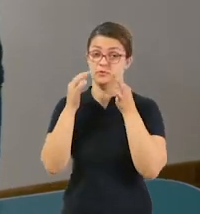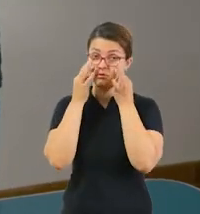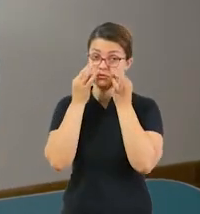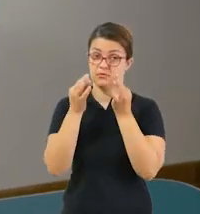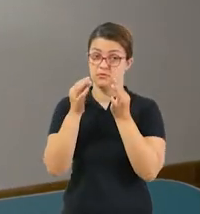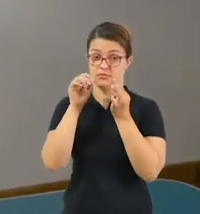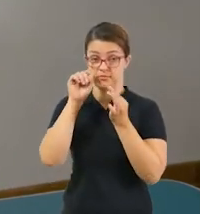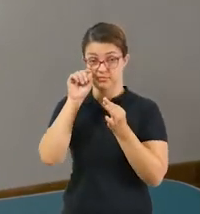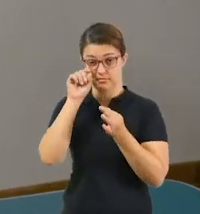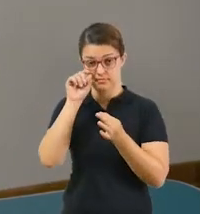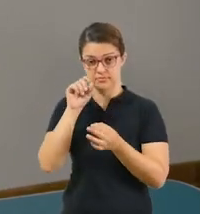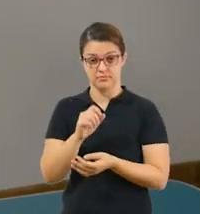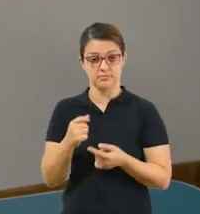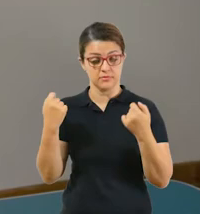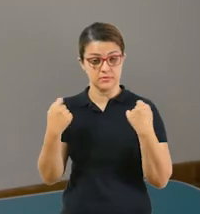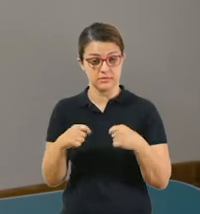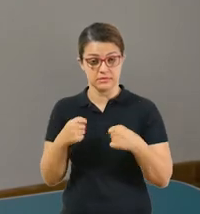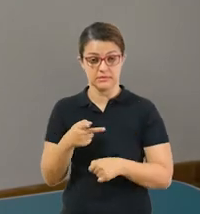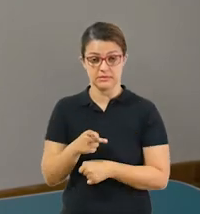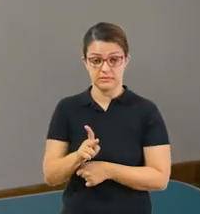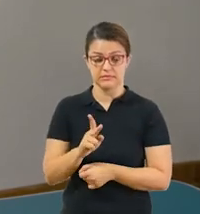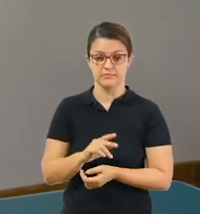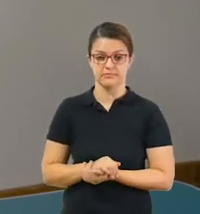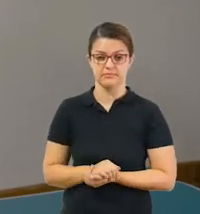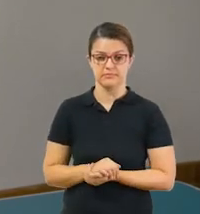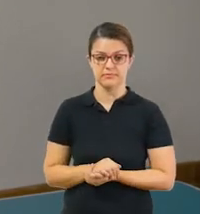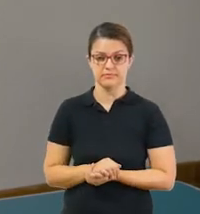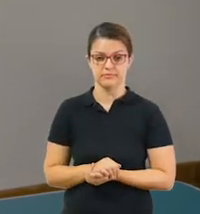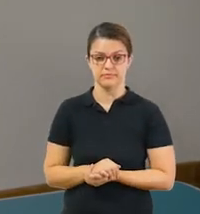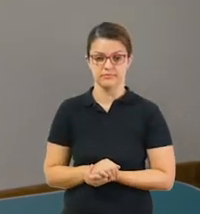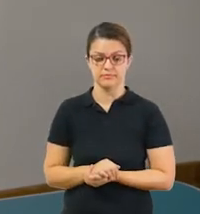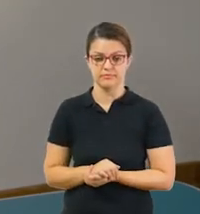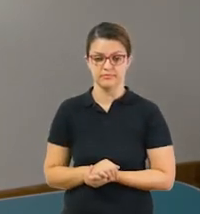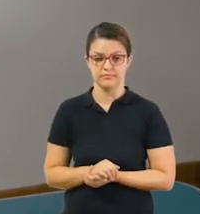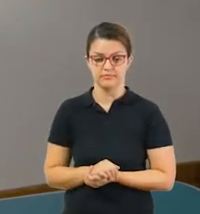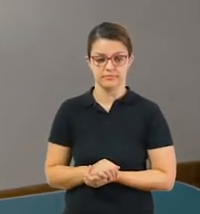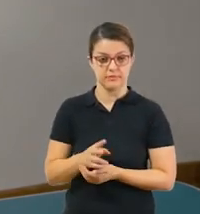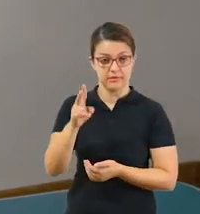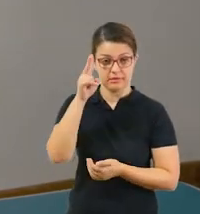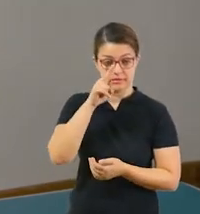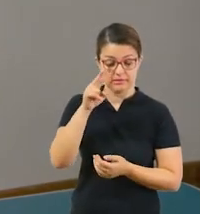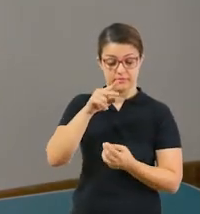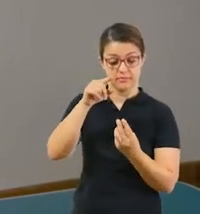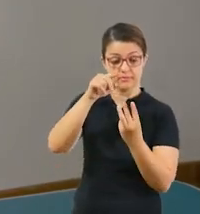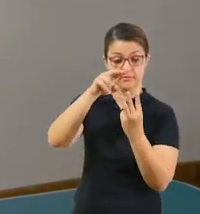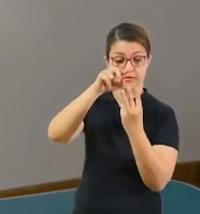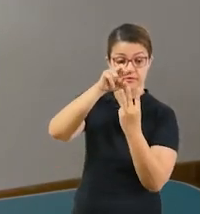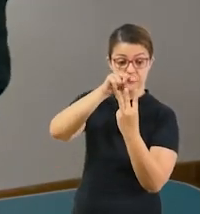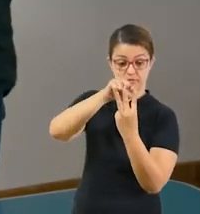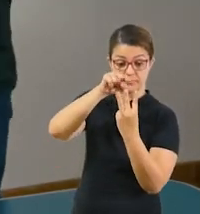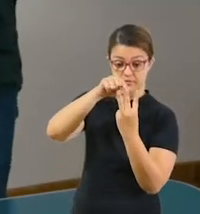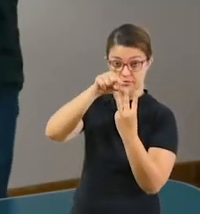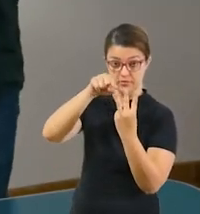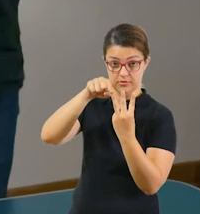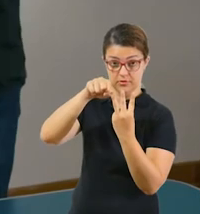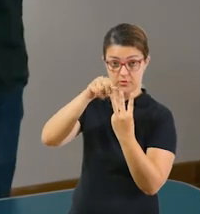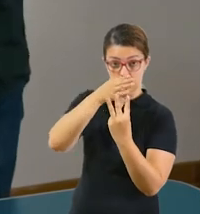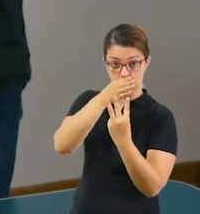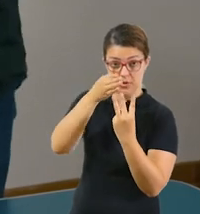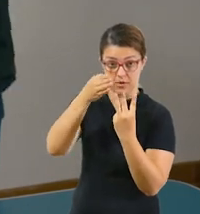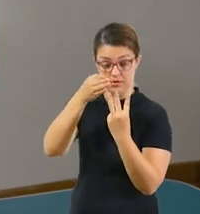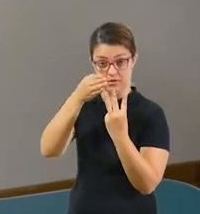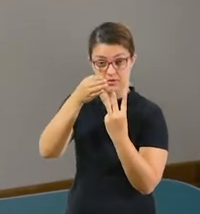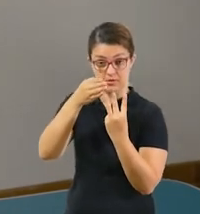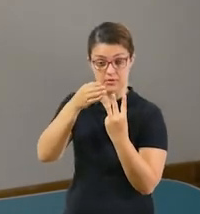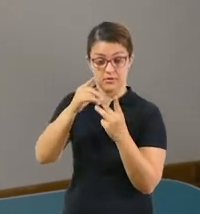aí, ok? Vocês precisam sempre, aquilo que a gente diz, da divisão que começa da esquerda para a direita, na multiplicação